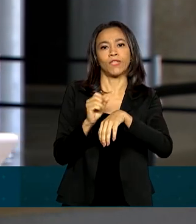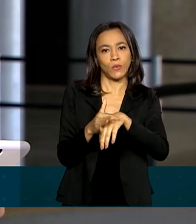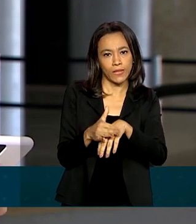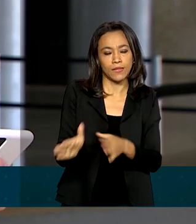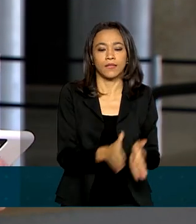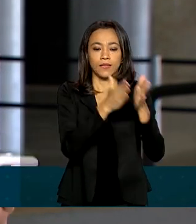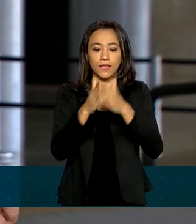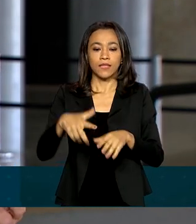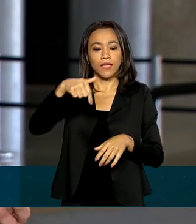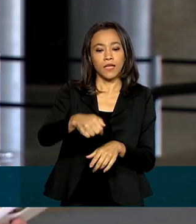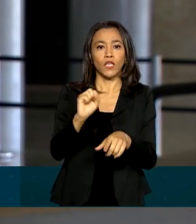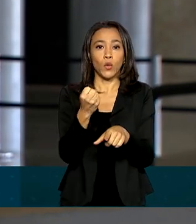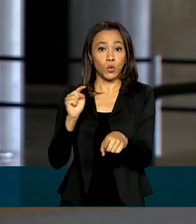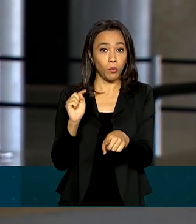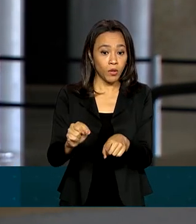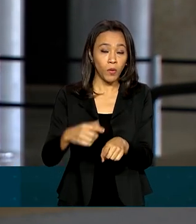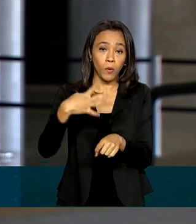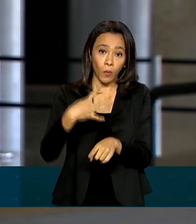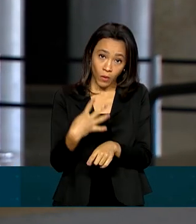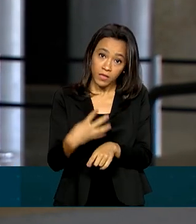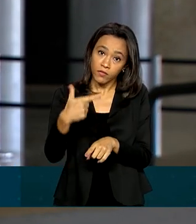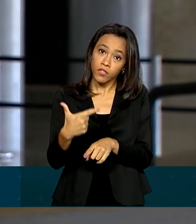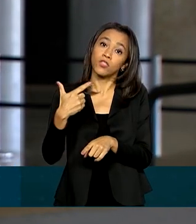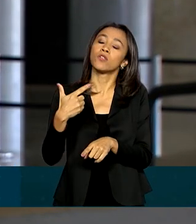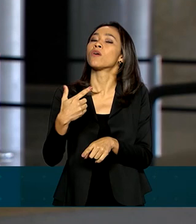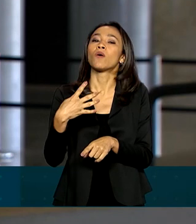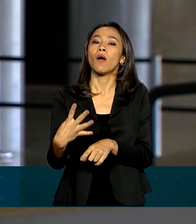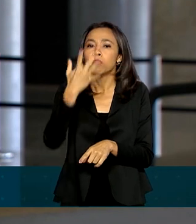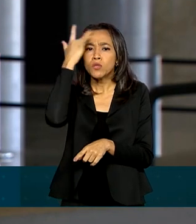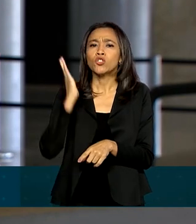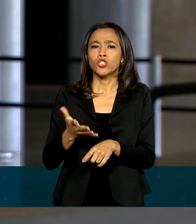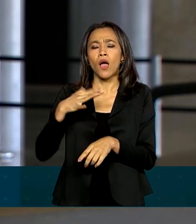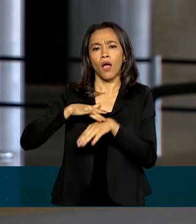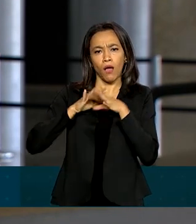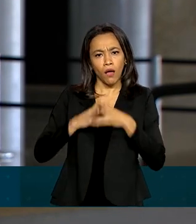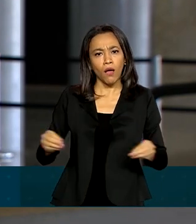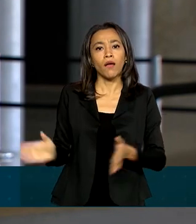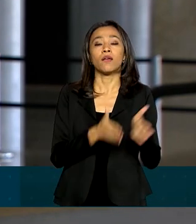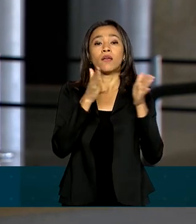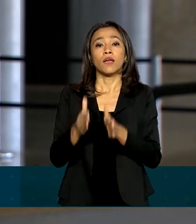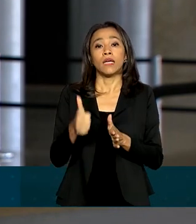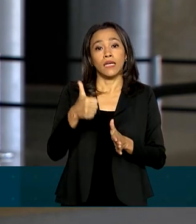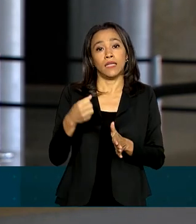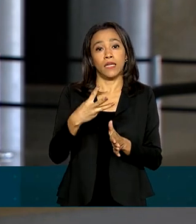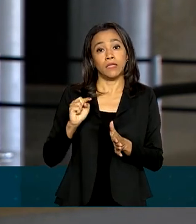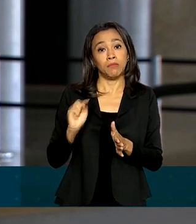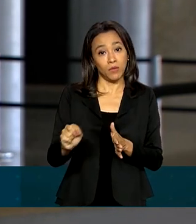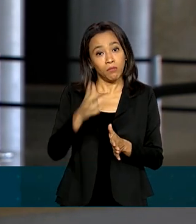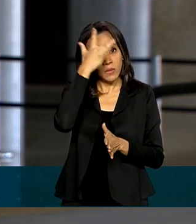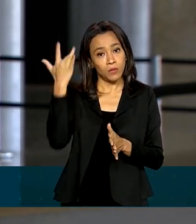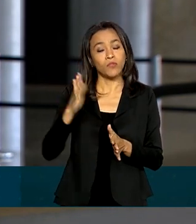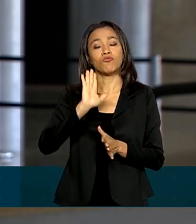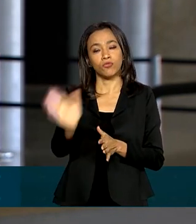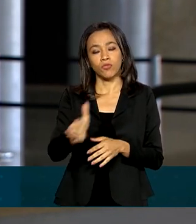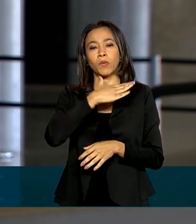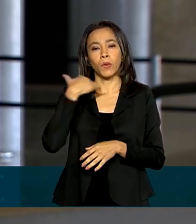78.424 pessoas já foram recuperadas. E 13.149 morreram por